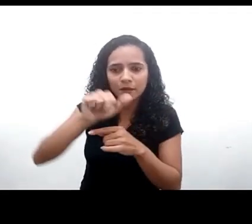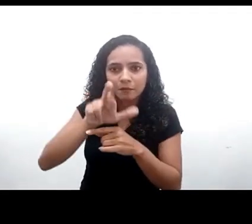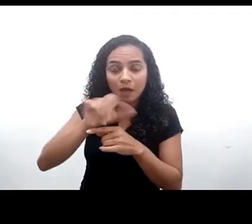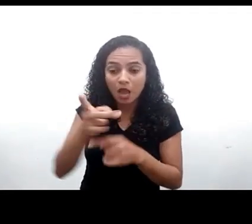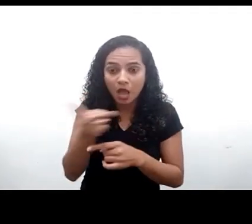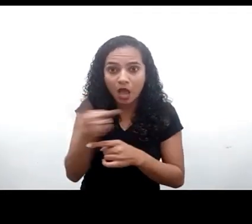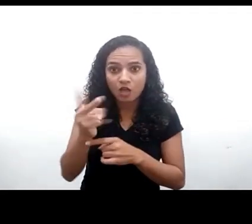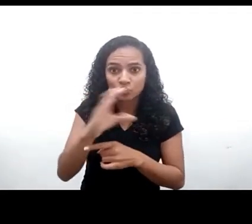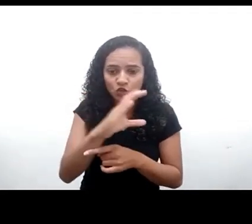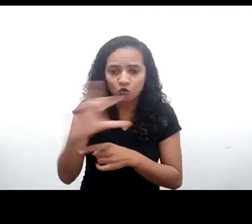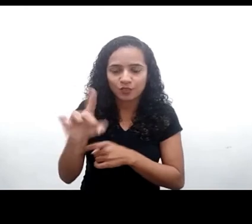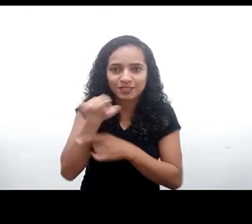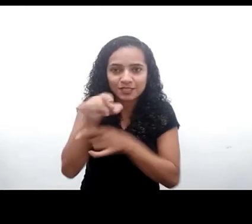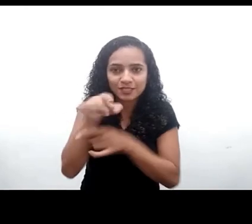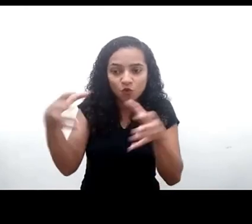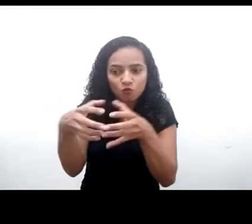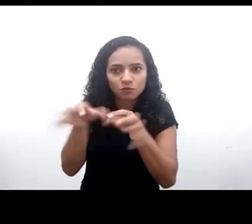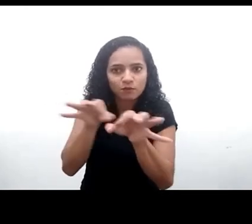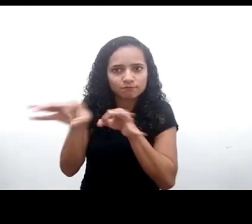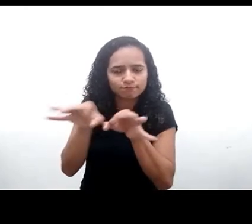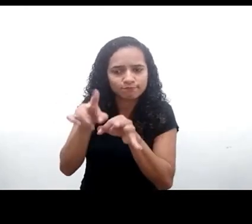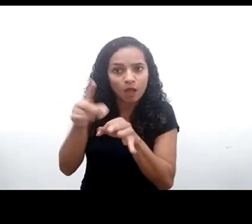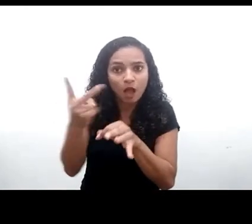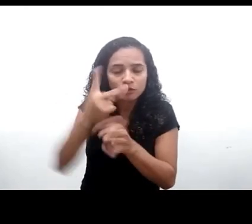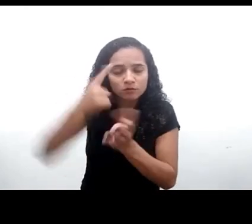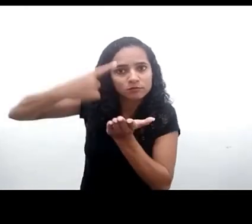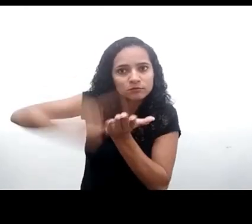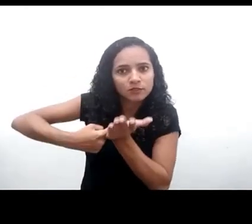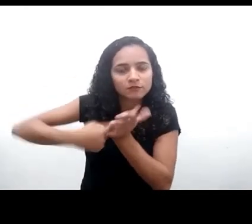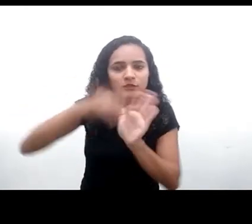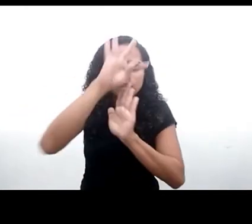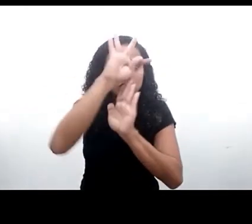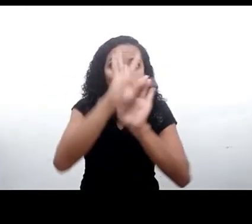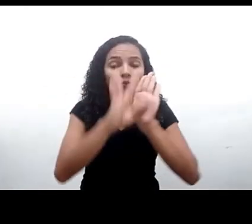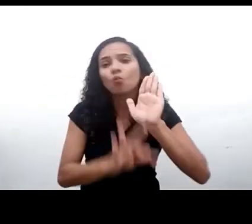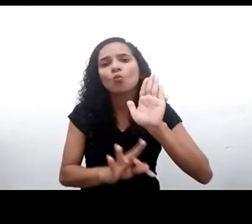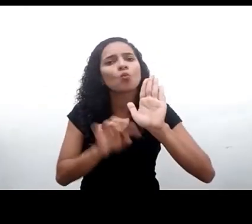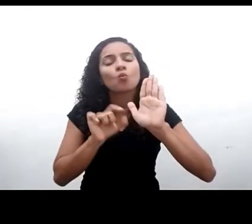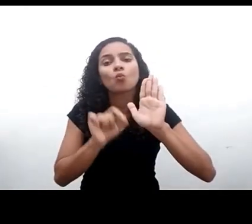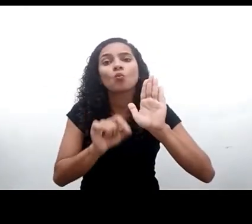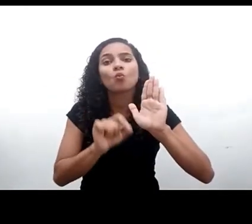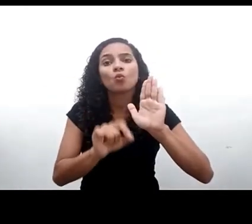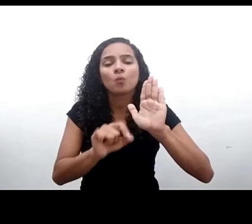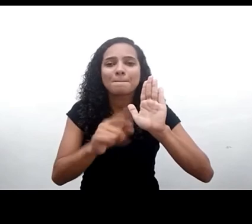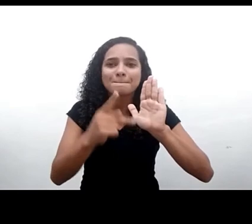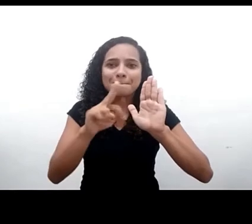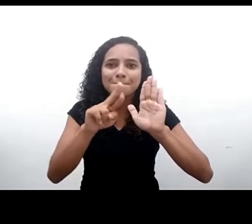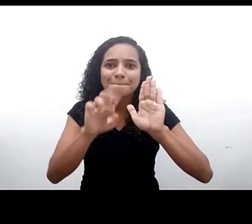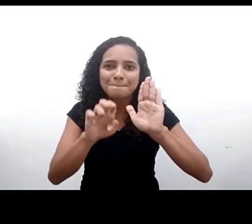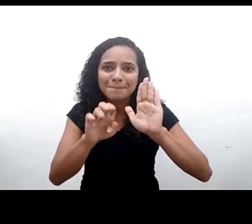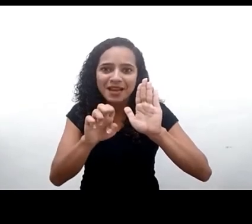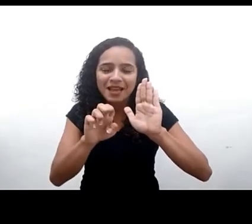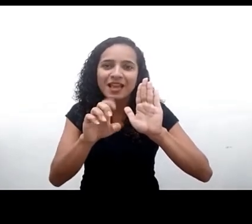de trabalho, definiram como um texto pré-digital. Elas diziam, a